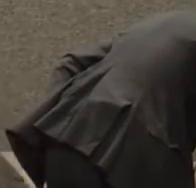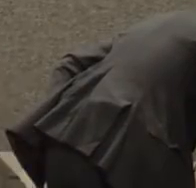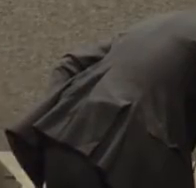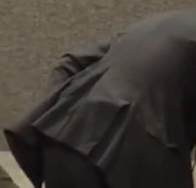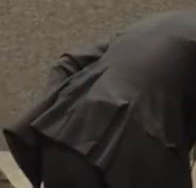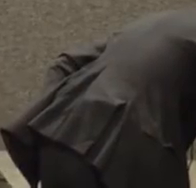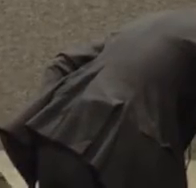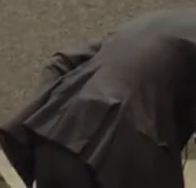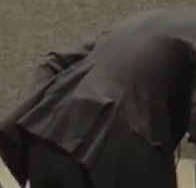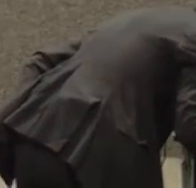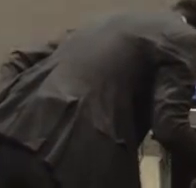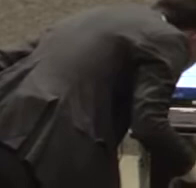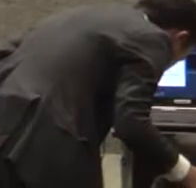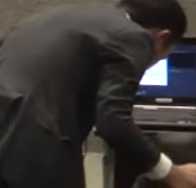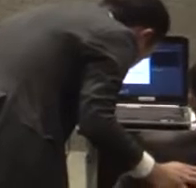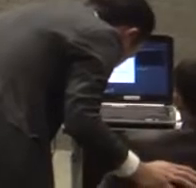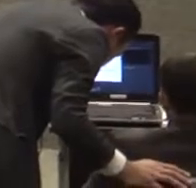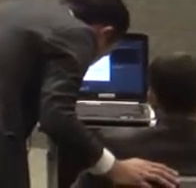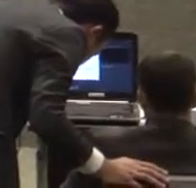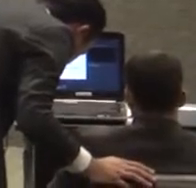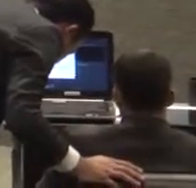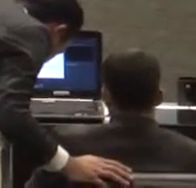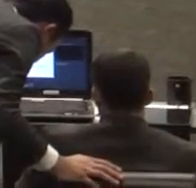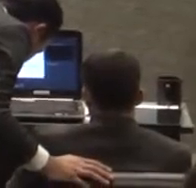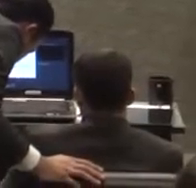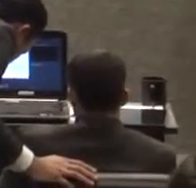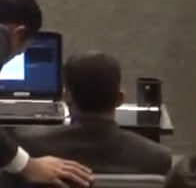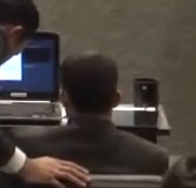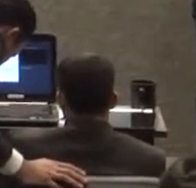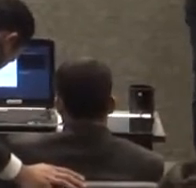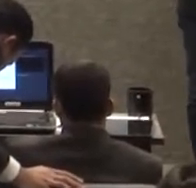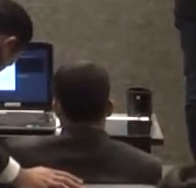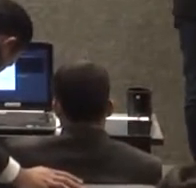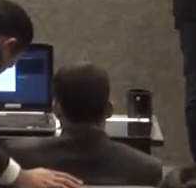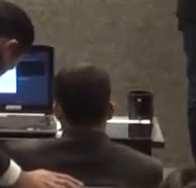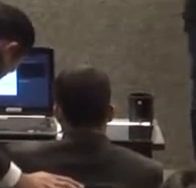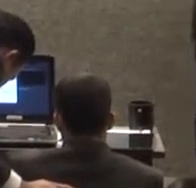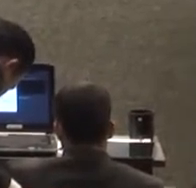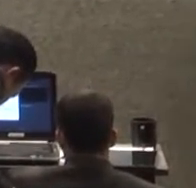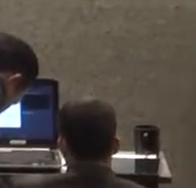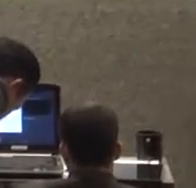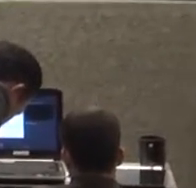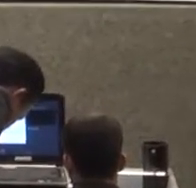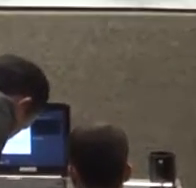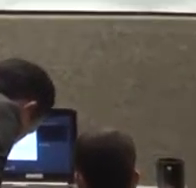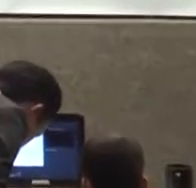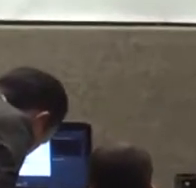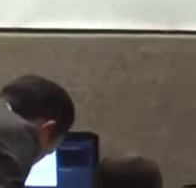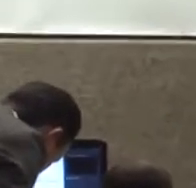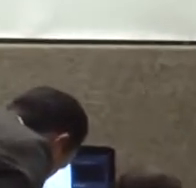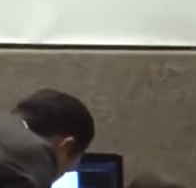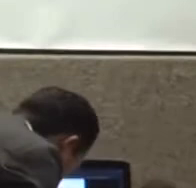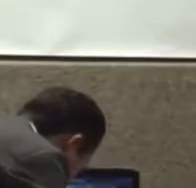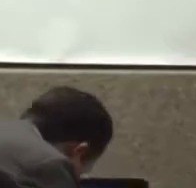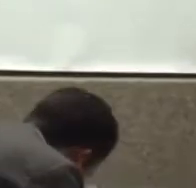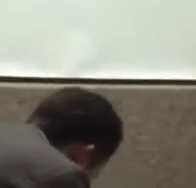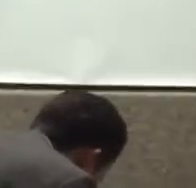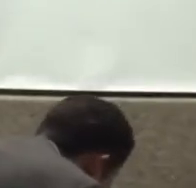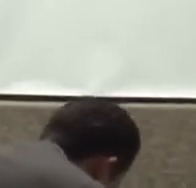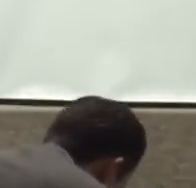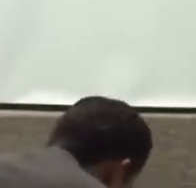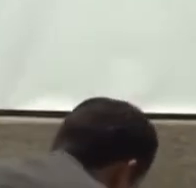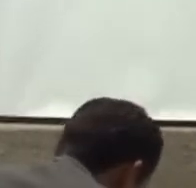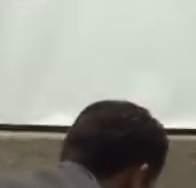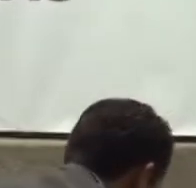Bom dia A todos e todas Eu venho a esse evento Com muito orgulho E com muita satisfação